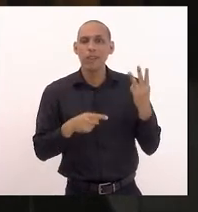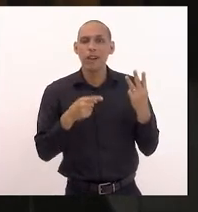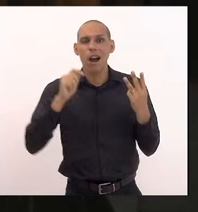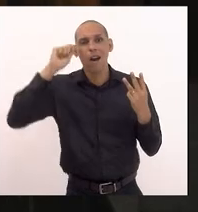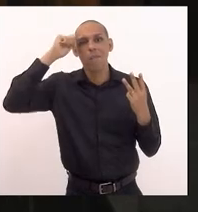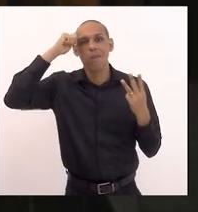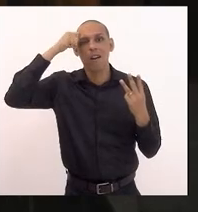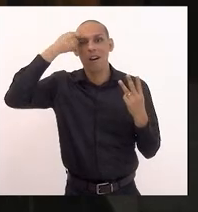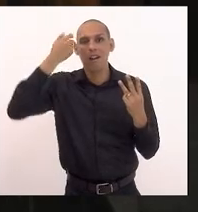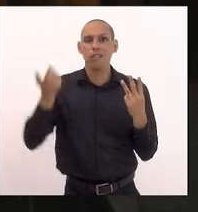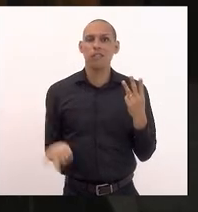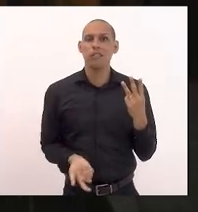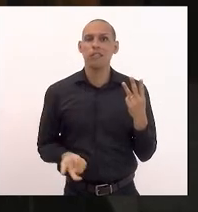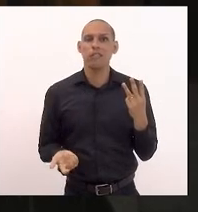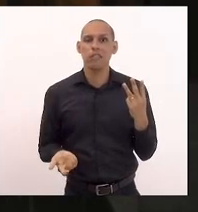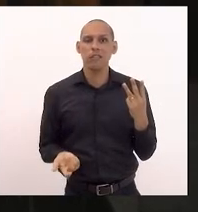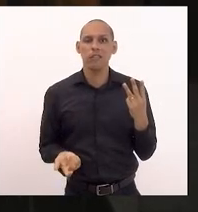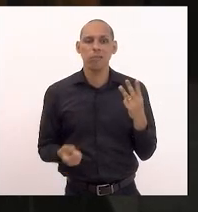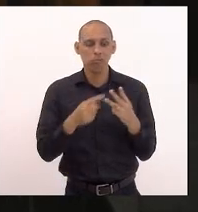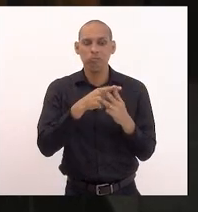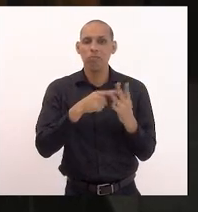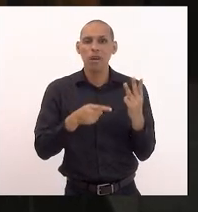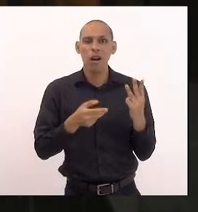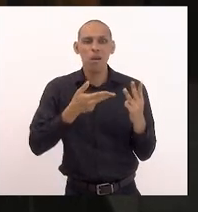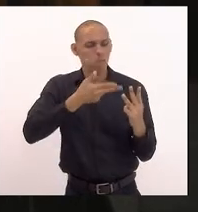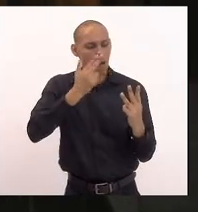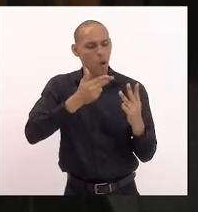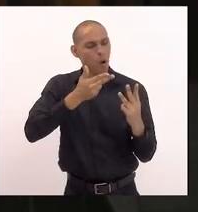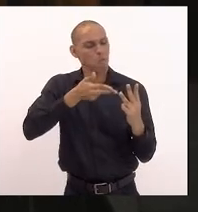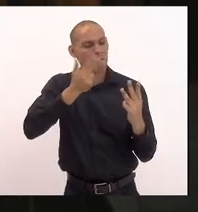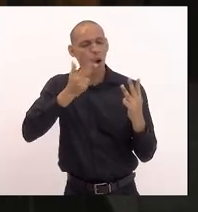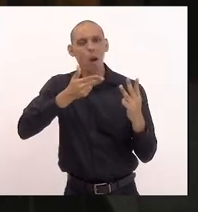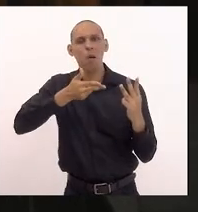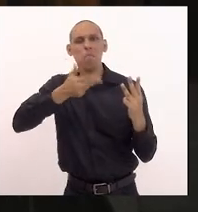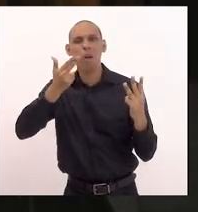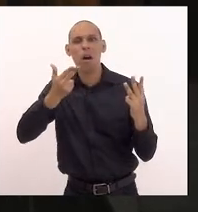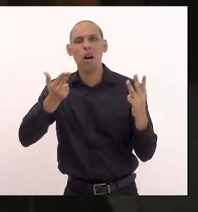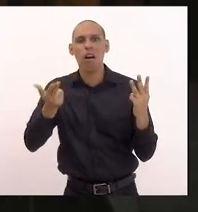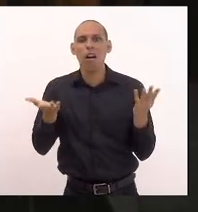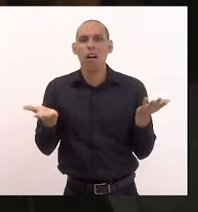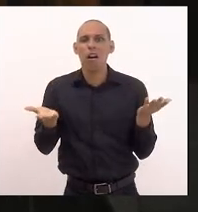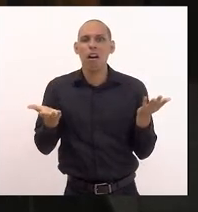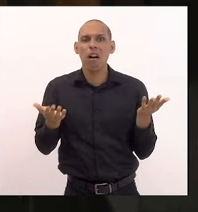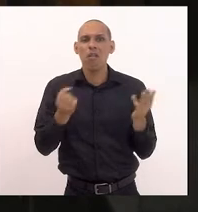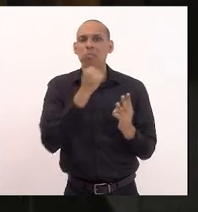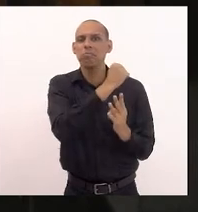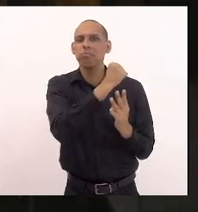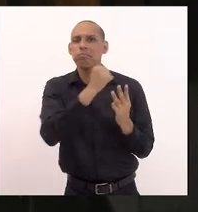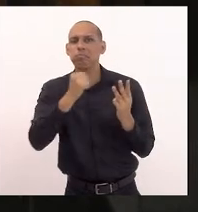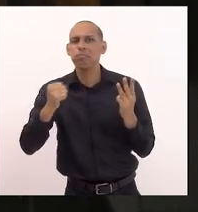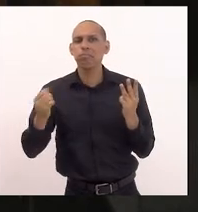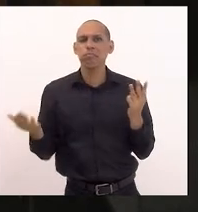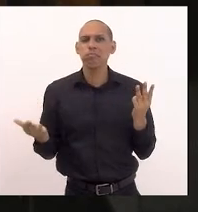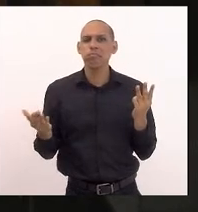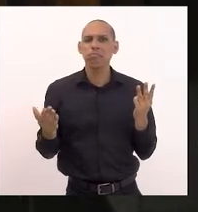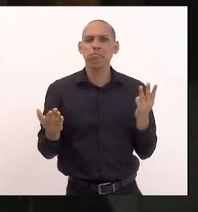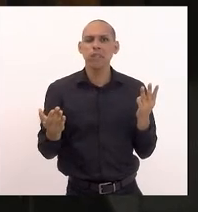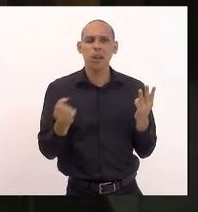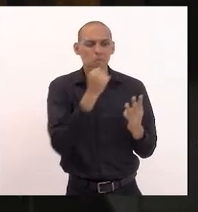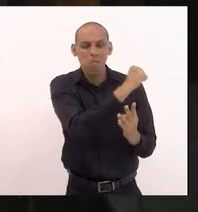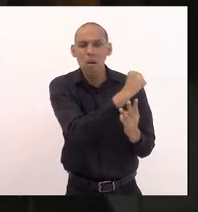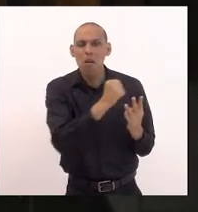e todos três foram mortos de uma forma absolutamente estúpida assassinato